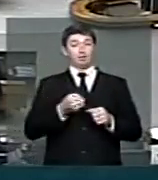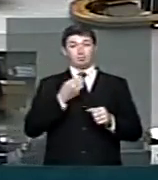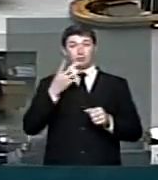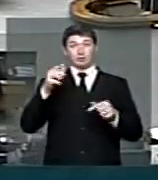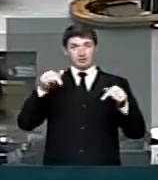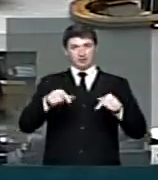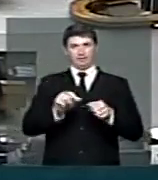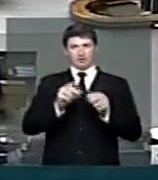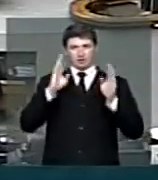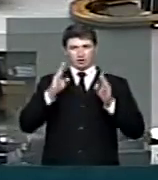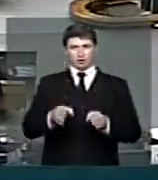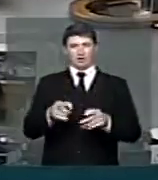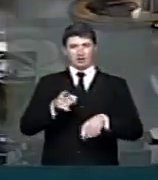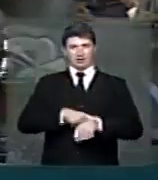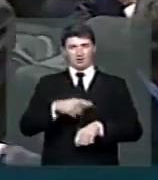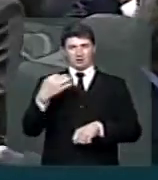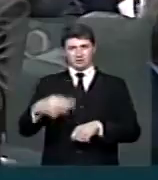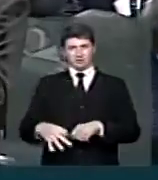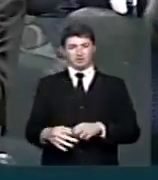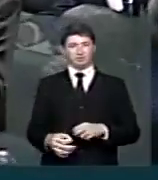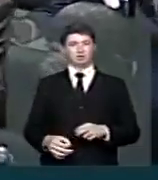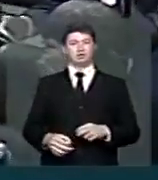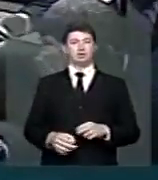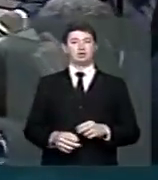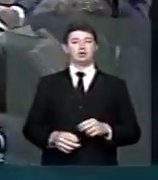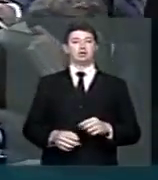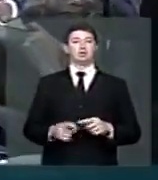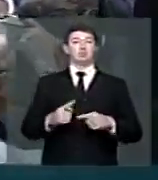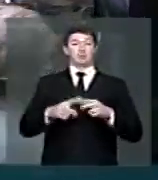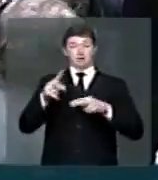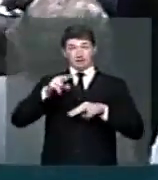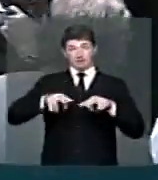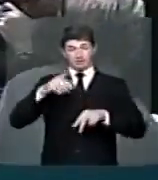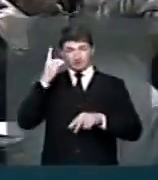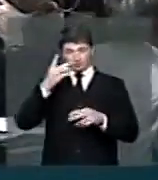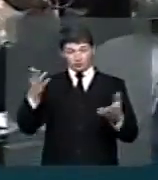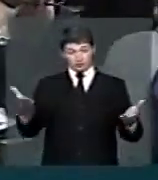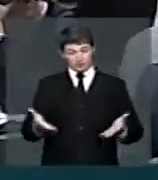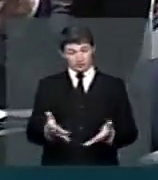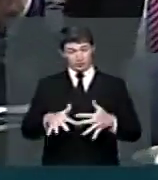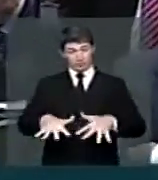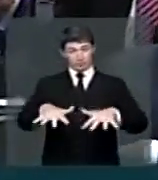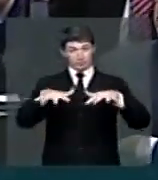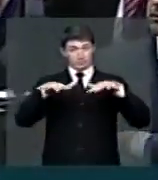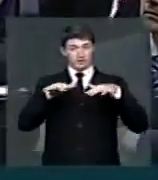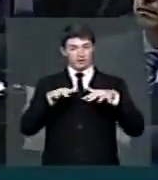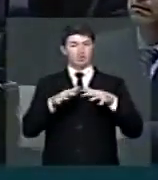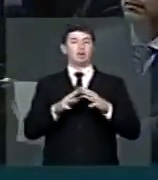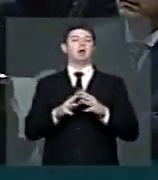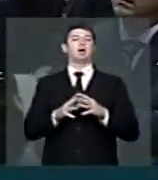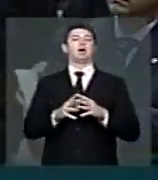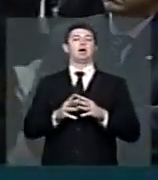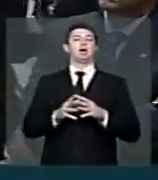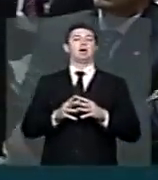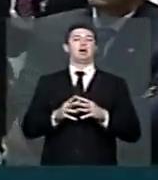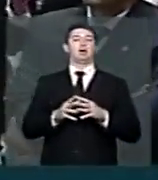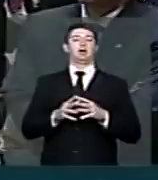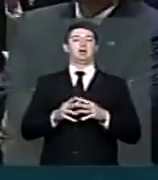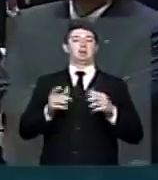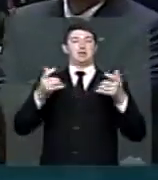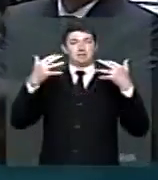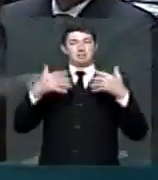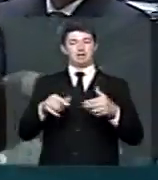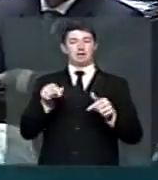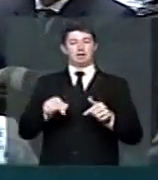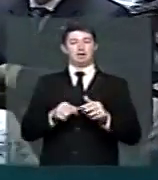feitos aqui mesmo. Exatamente, como o projeto já está sendo apreciado pelos deputados neste grande plenário, os pareceres são emitidos aqui.